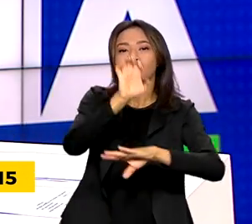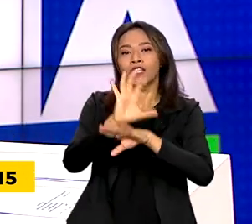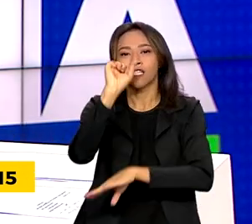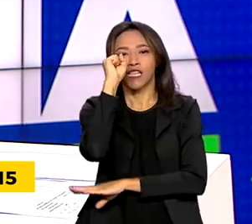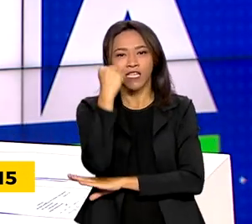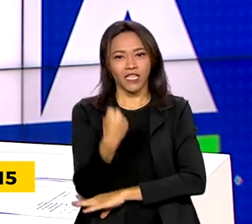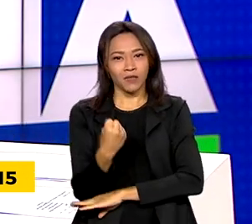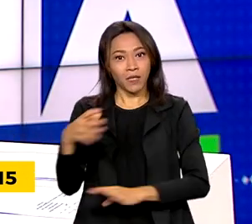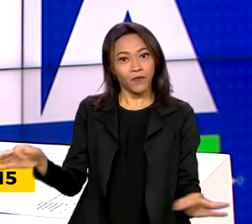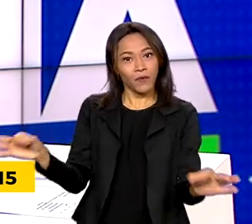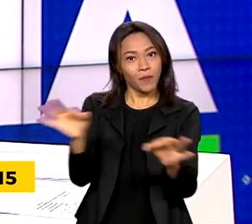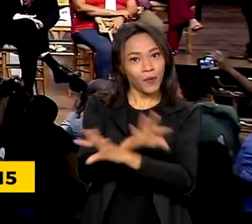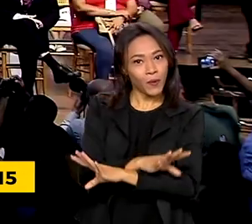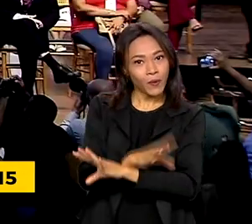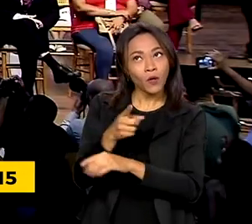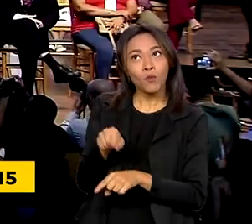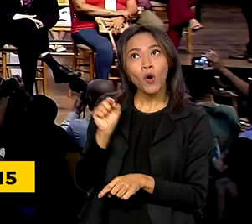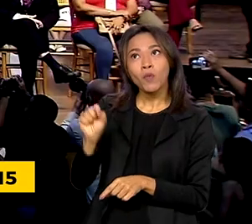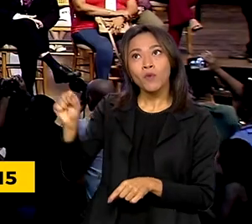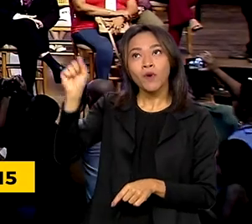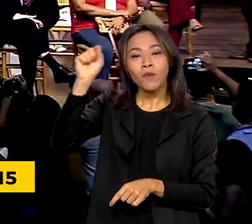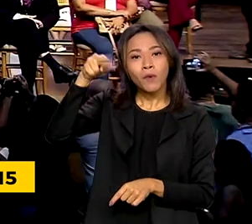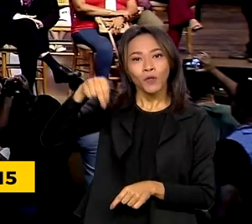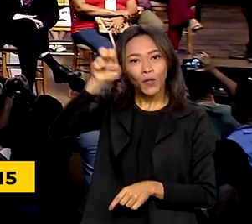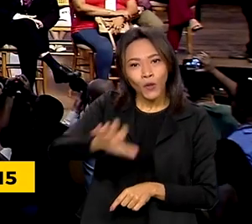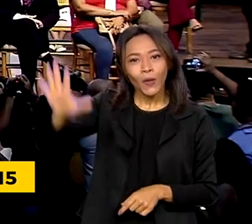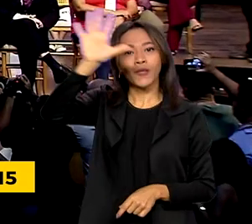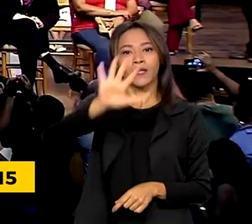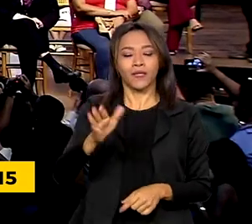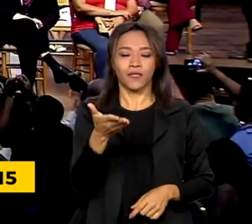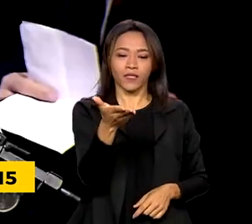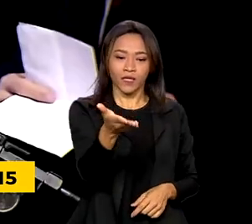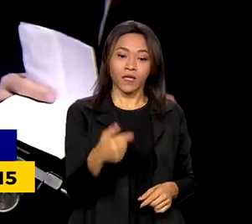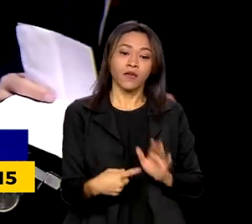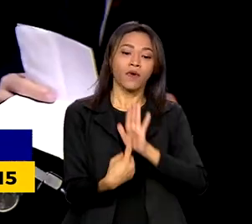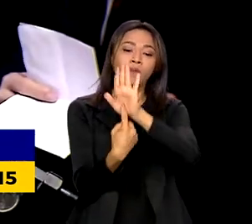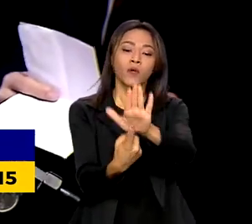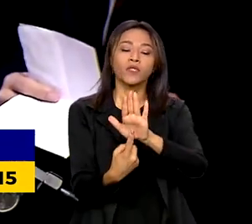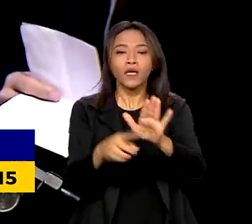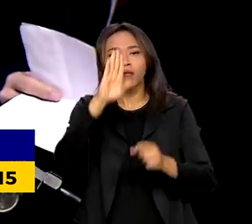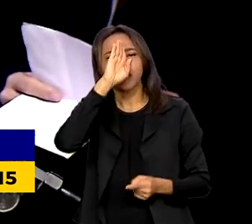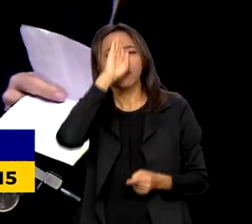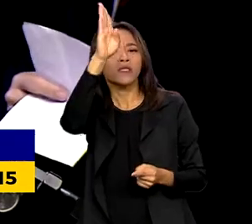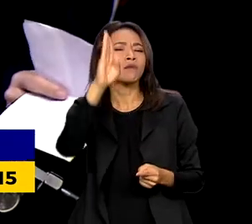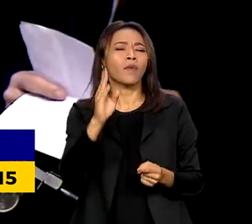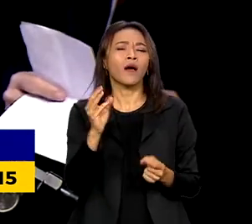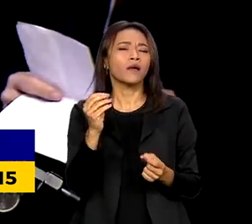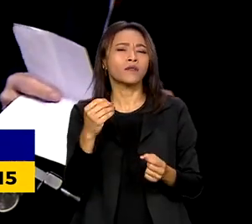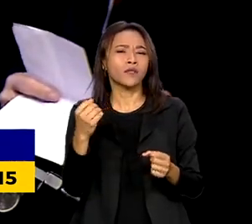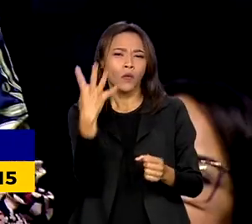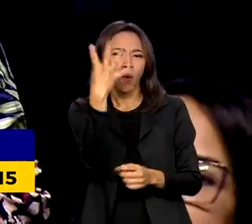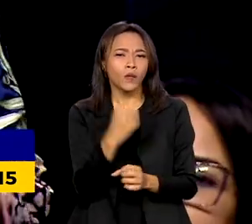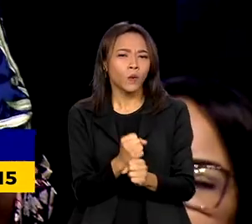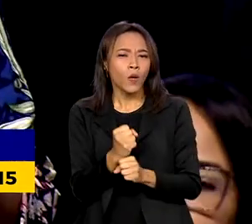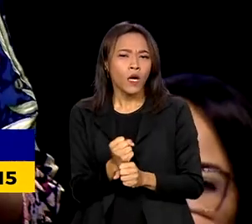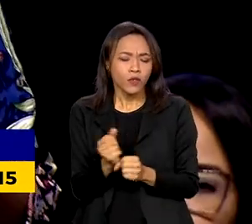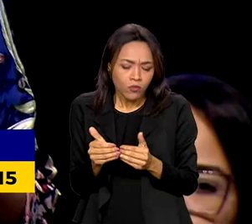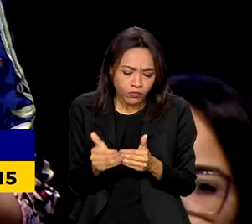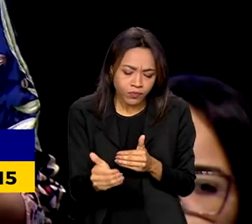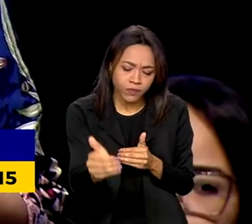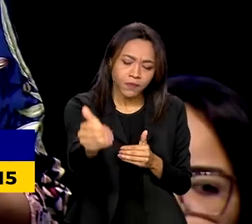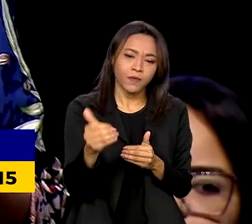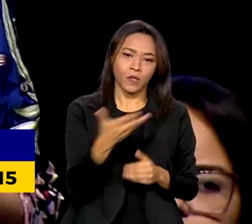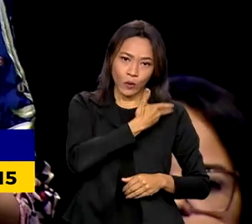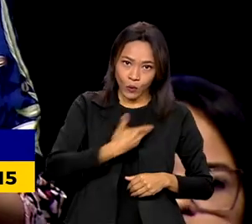na região Nordeste. O PPA Participativo vai apontar as prioridades para os próximos quatro anos e o governo